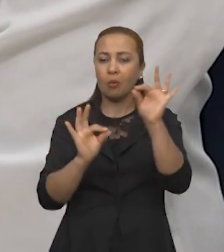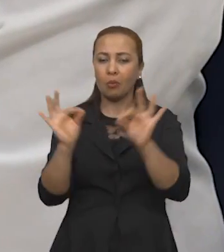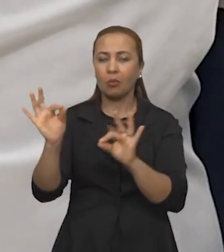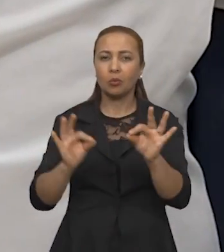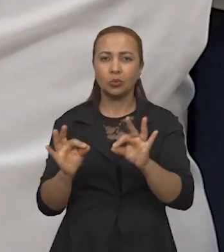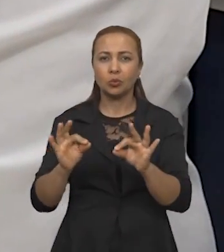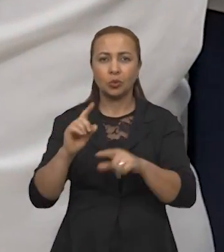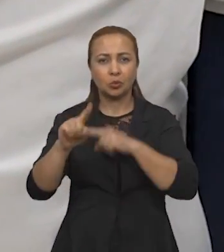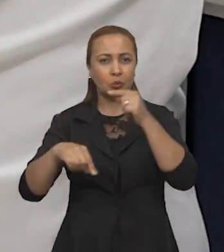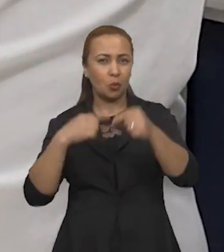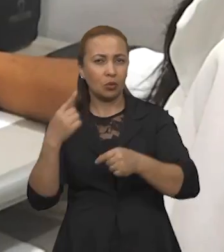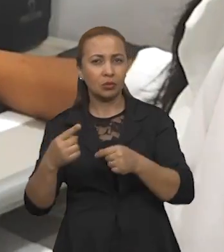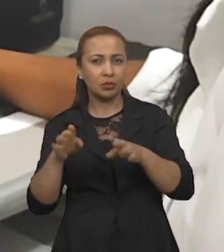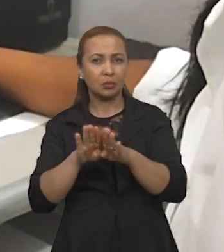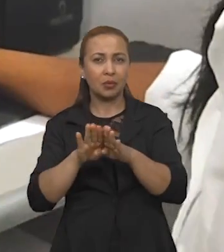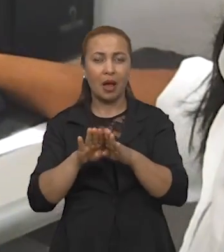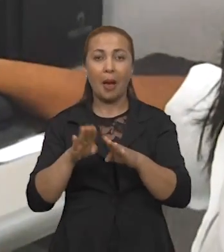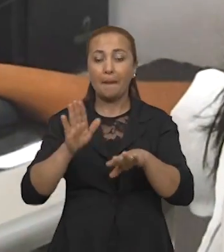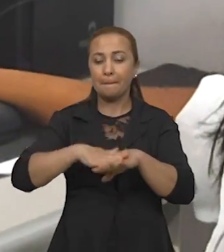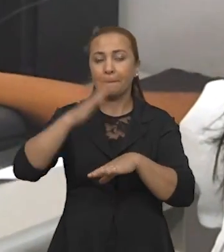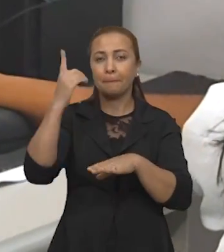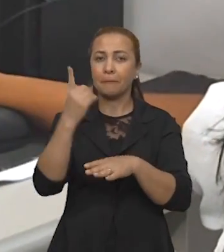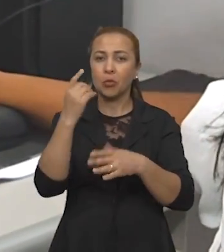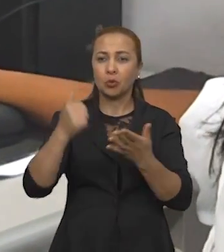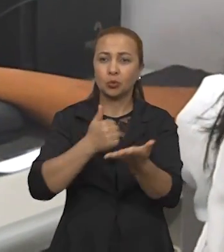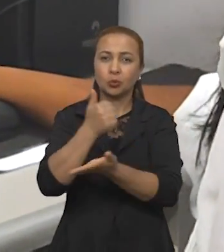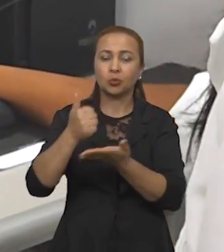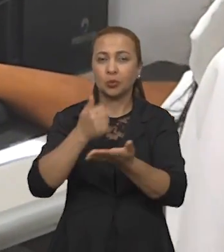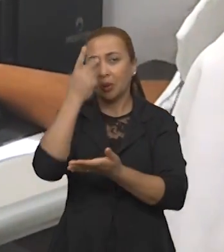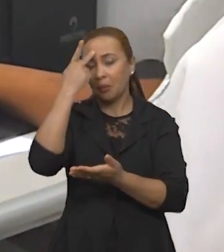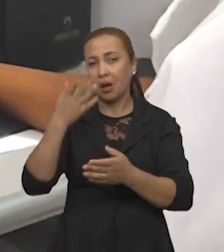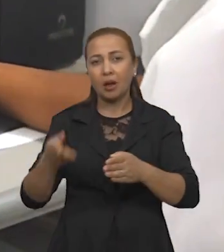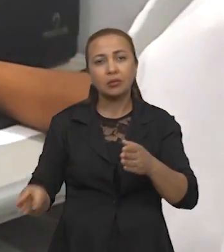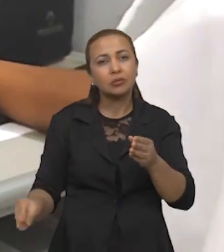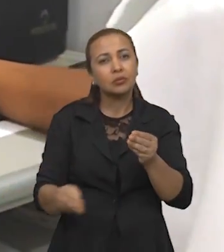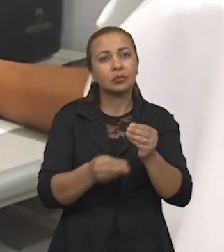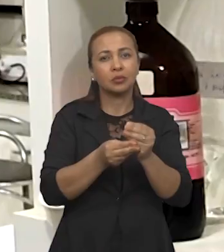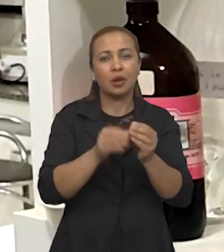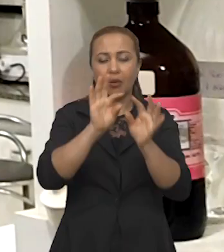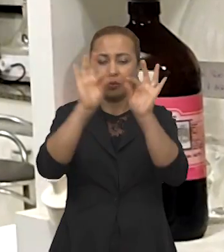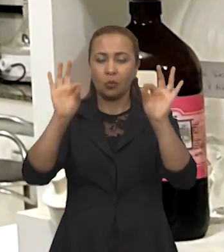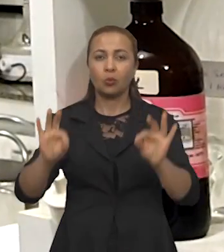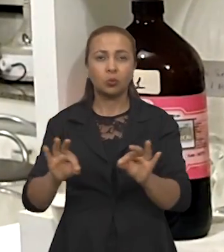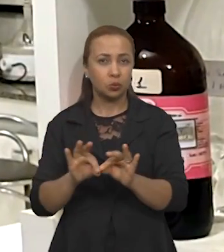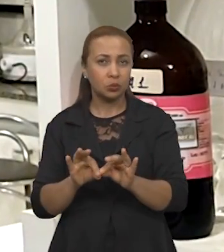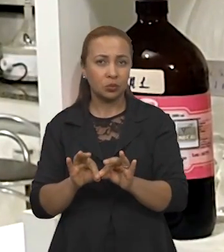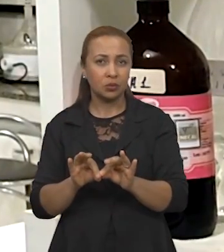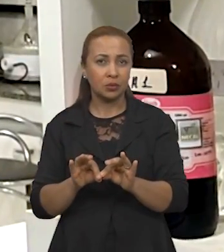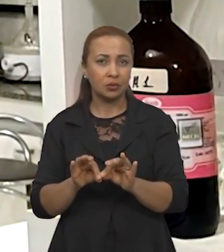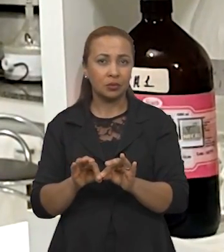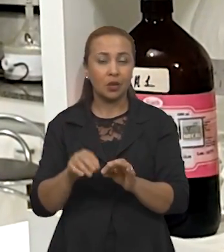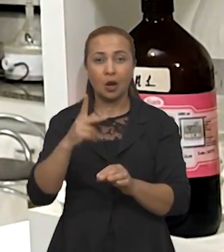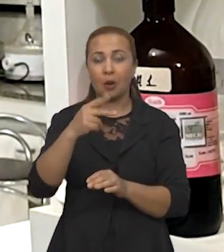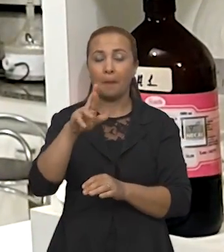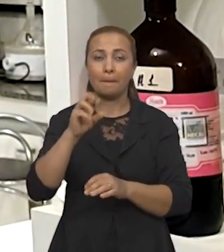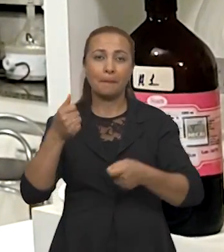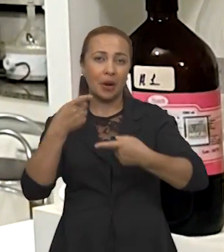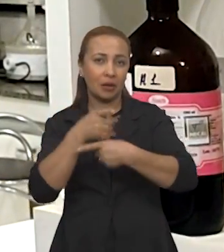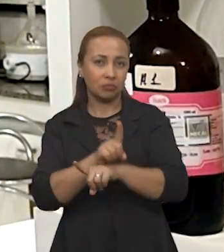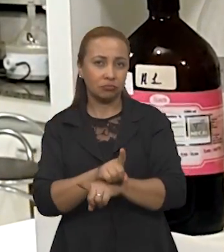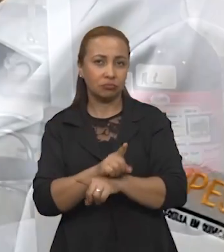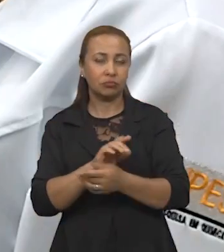o que a chama de inseticida botânico, seria mais um pilar para integrar ao controle integrado de pragas.